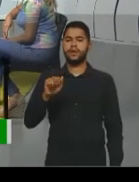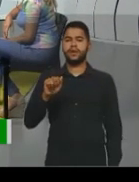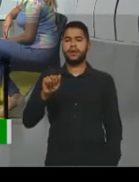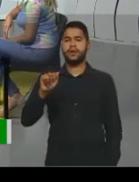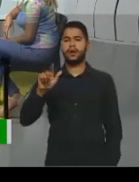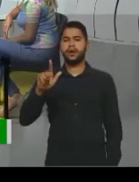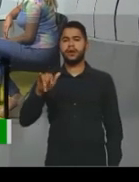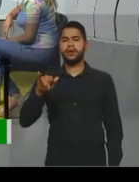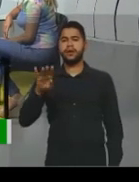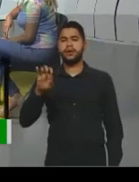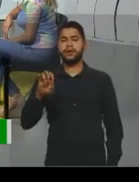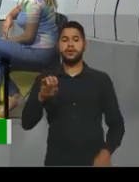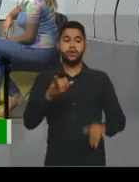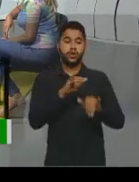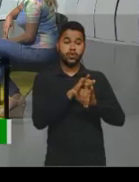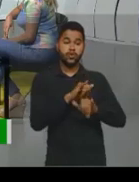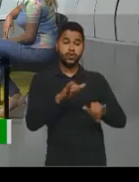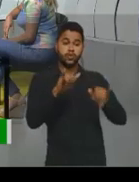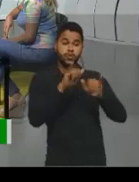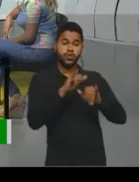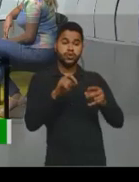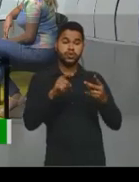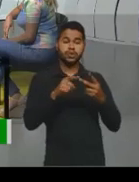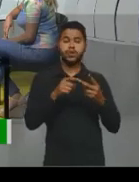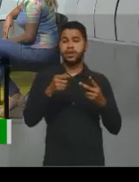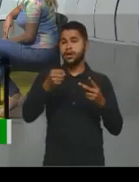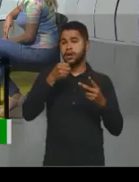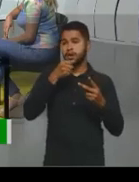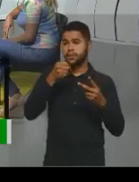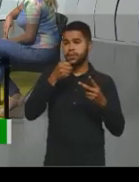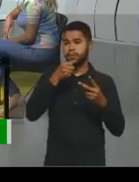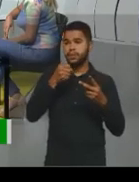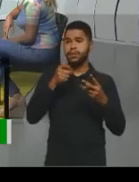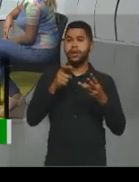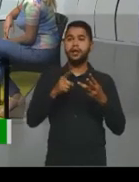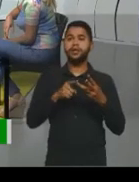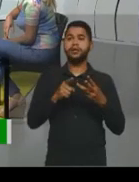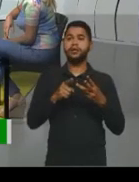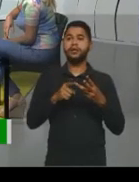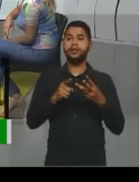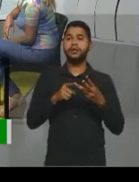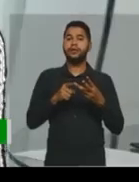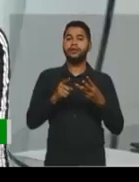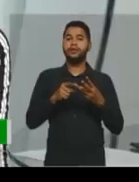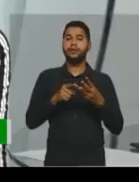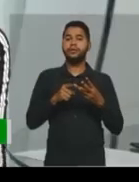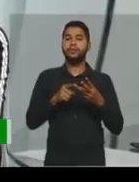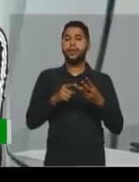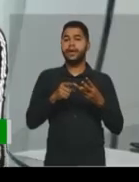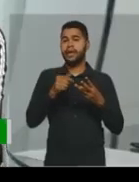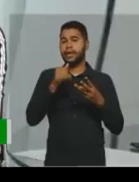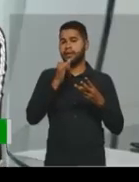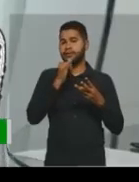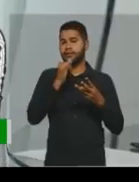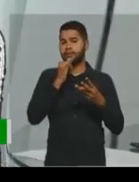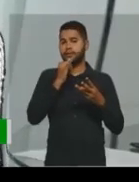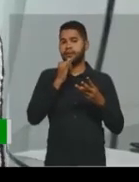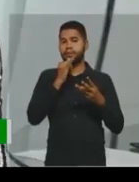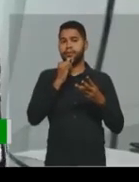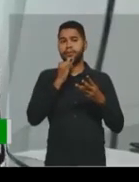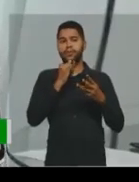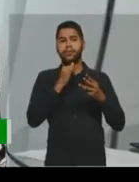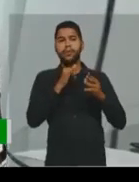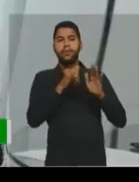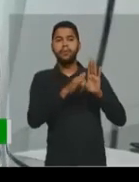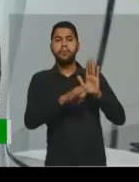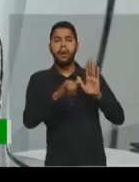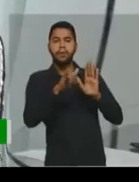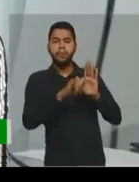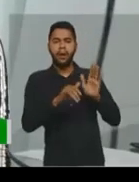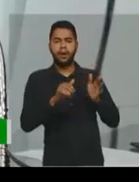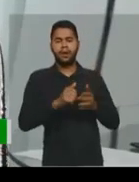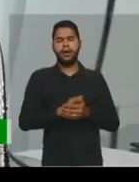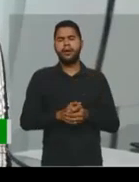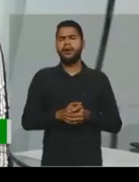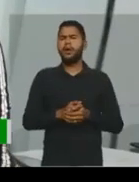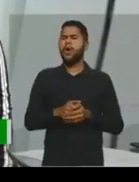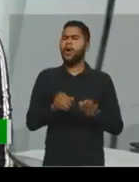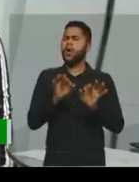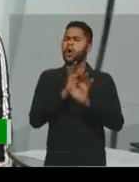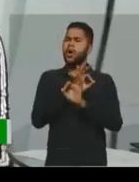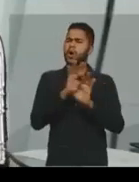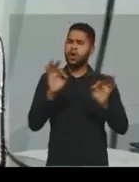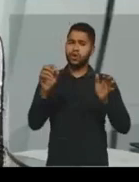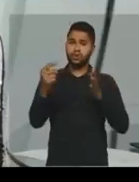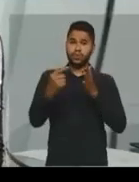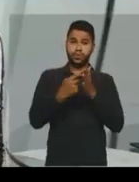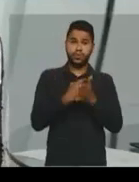entre notícia, reportagem e entrevistas? Então, Sofia, obrigada pela pergunta. Ótima pergunta.